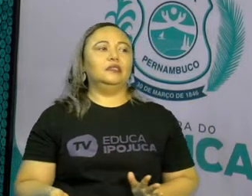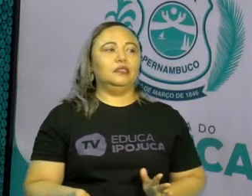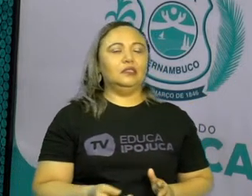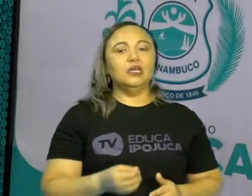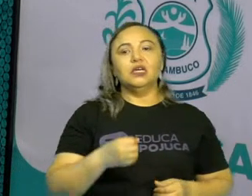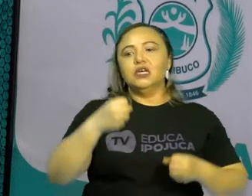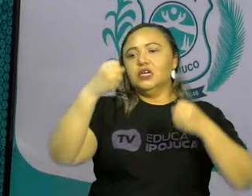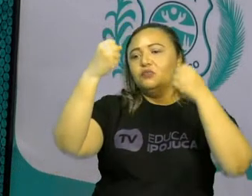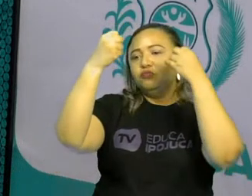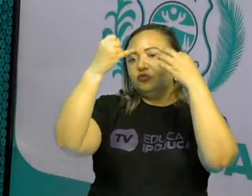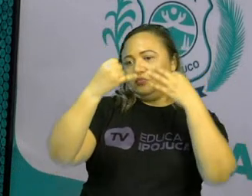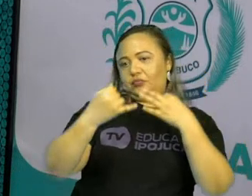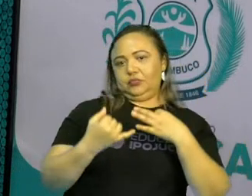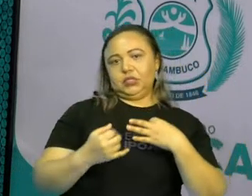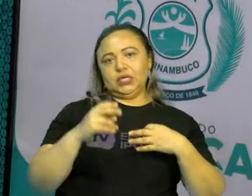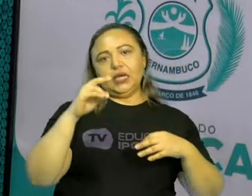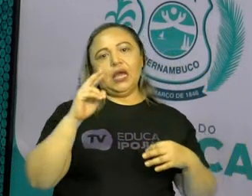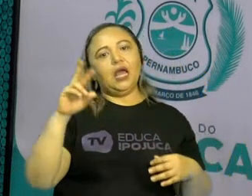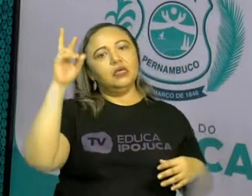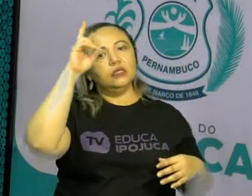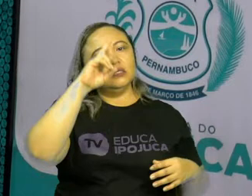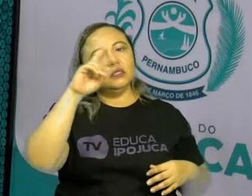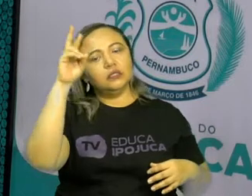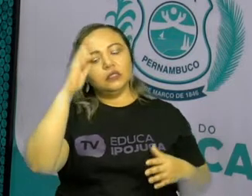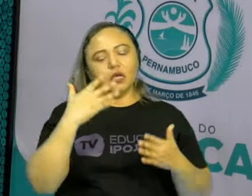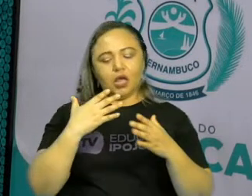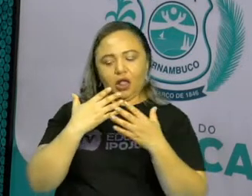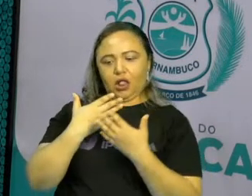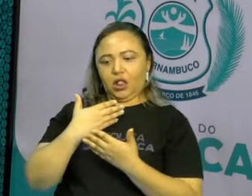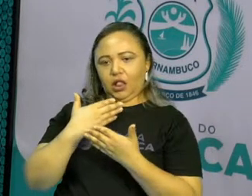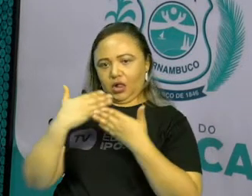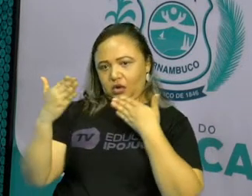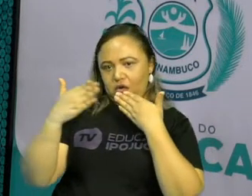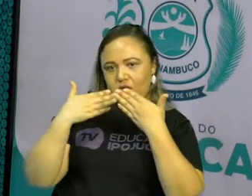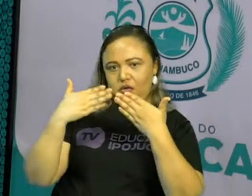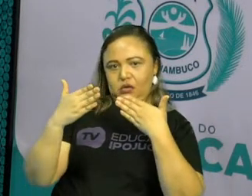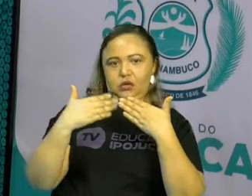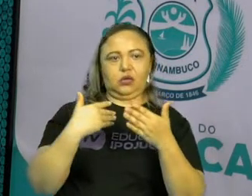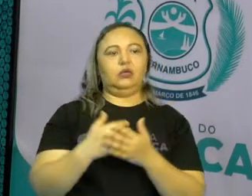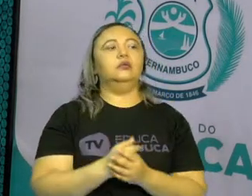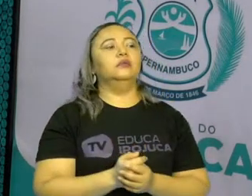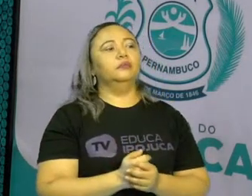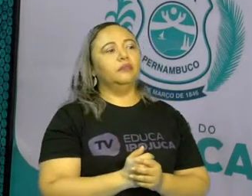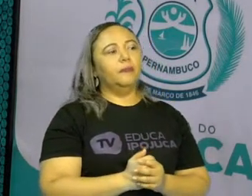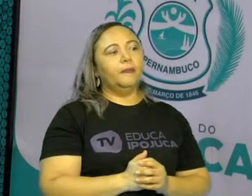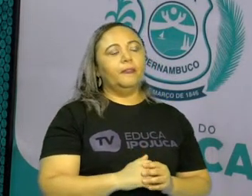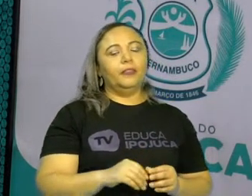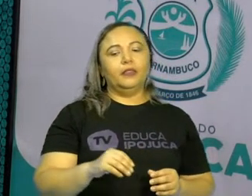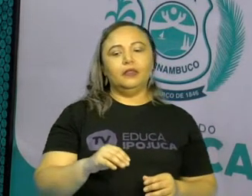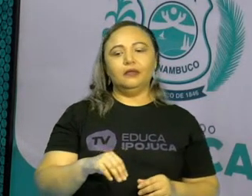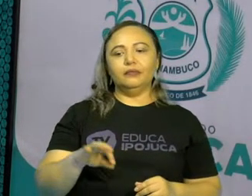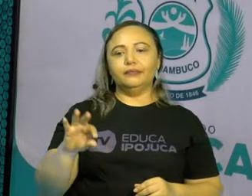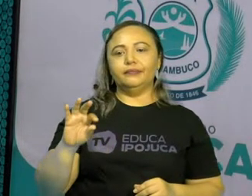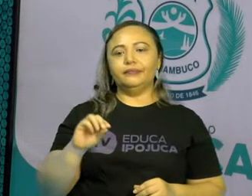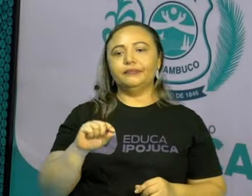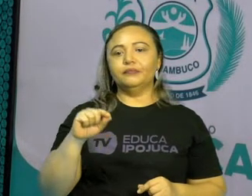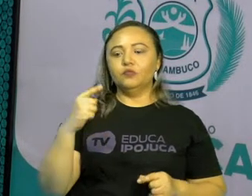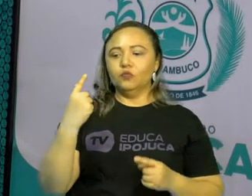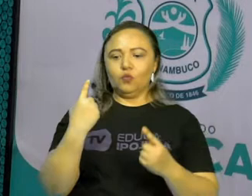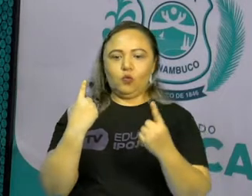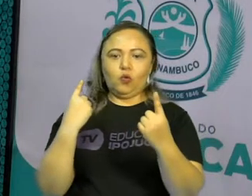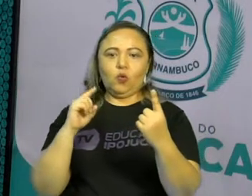contação de história, através da conversa, do diálogo. E isso ocorre com quem?